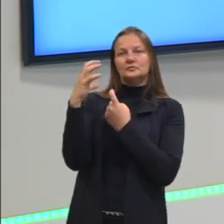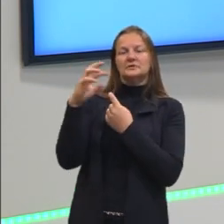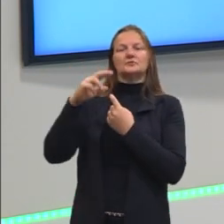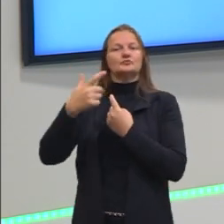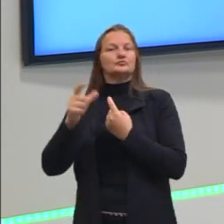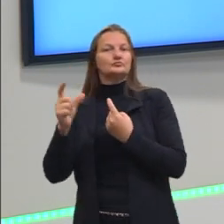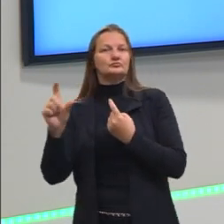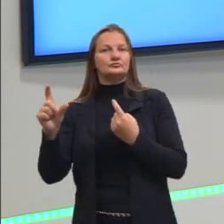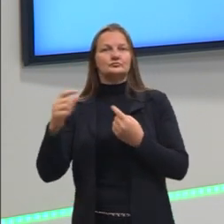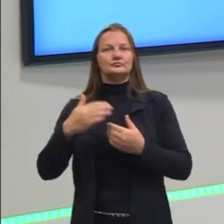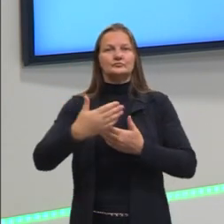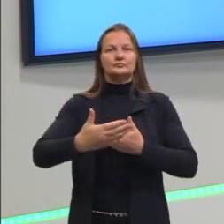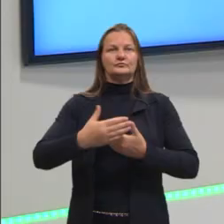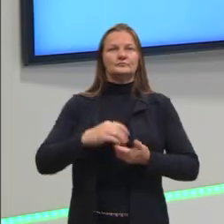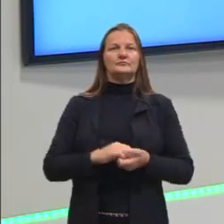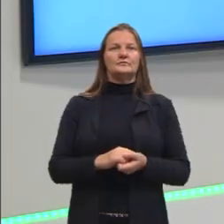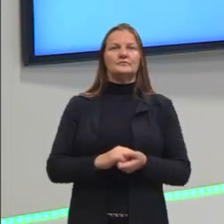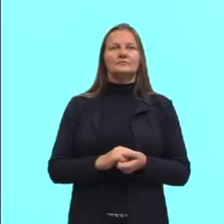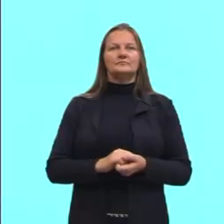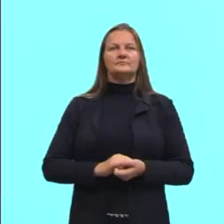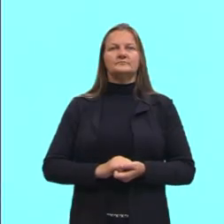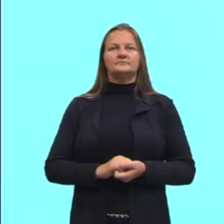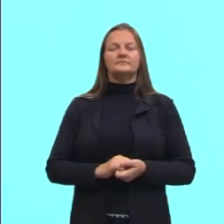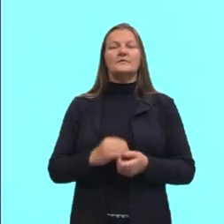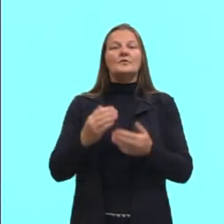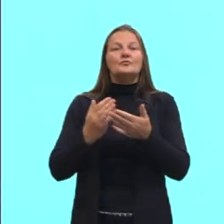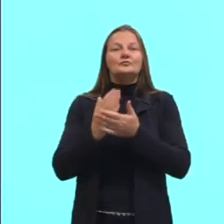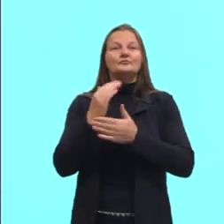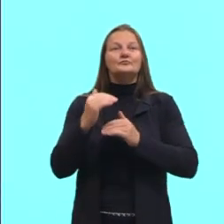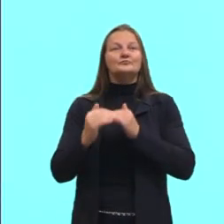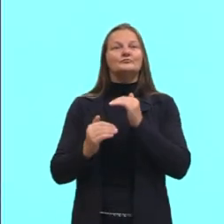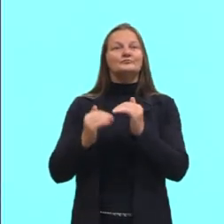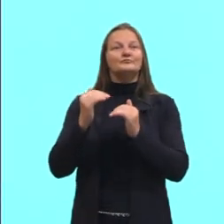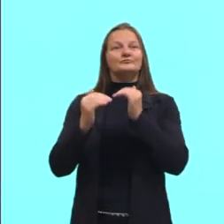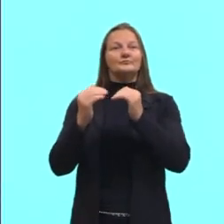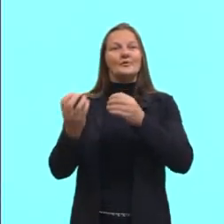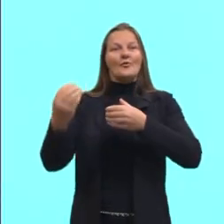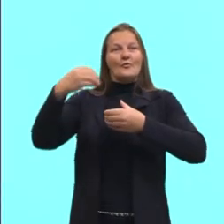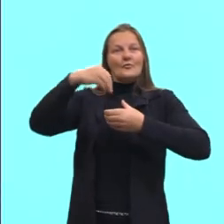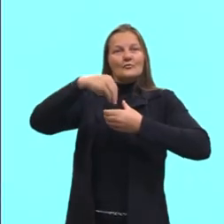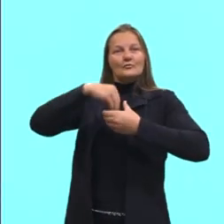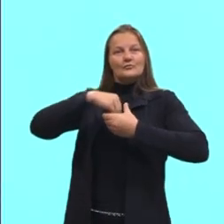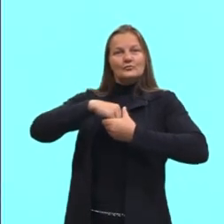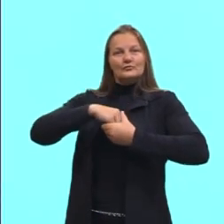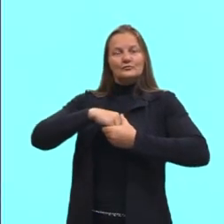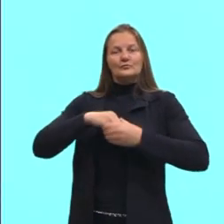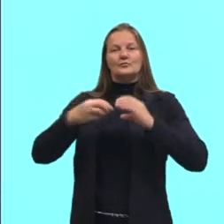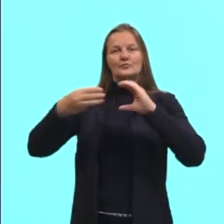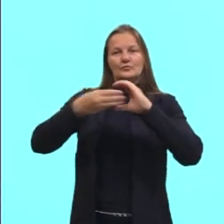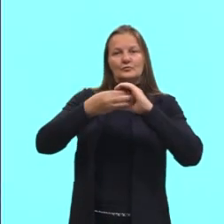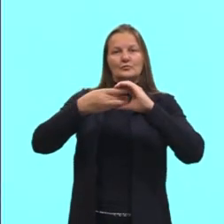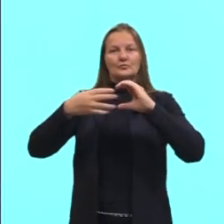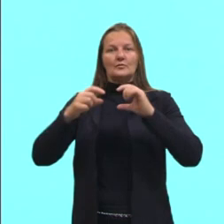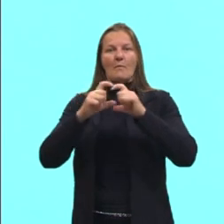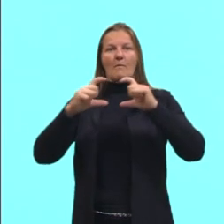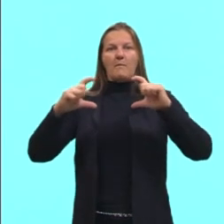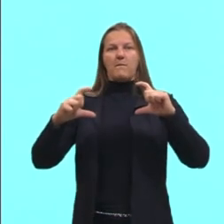Então, foram obtendo sucesso aqui no interior dessa célula procarionte maior.